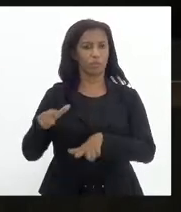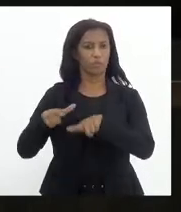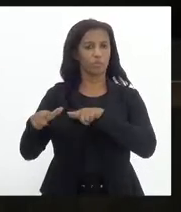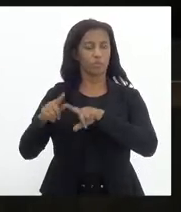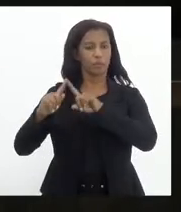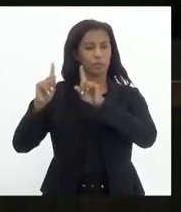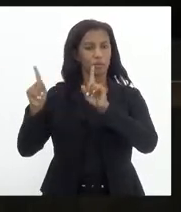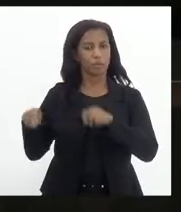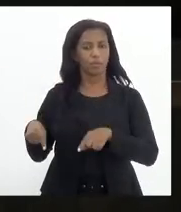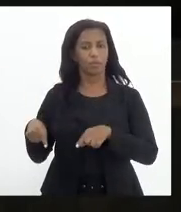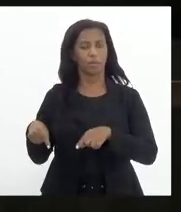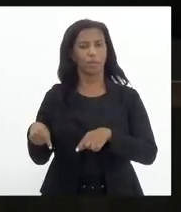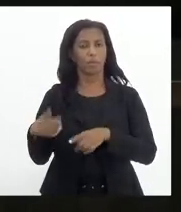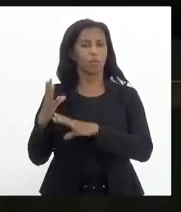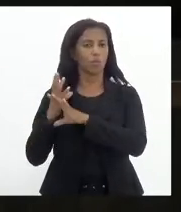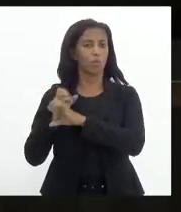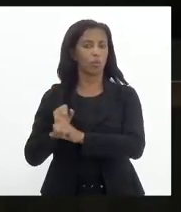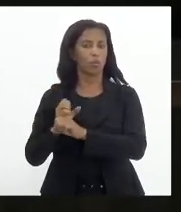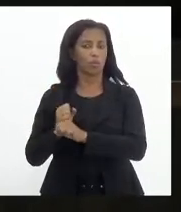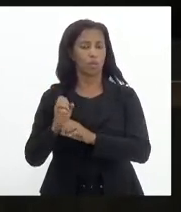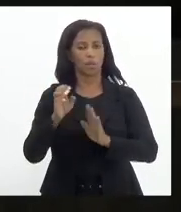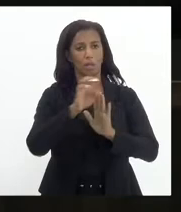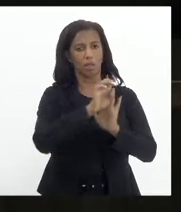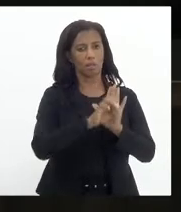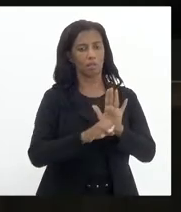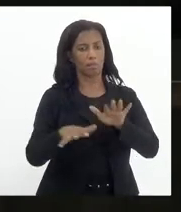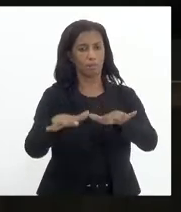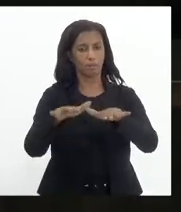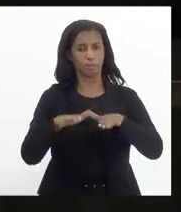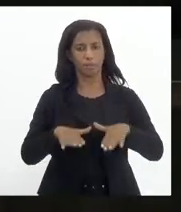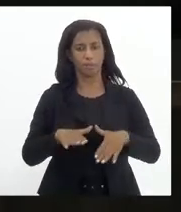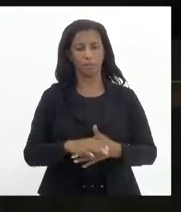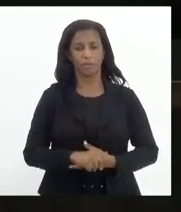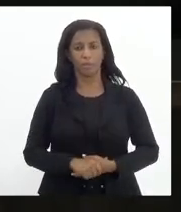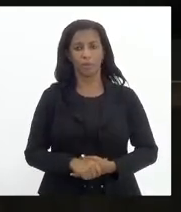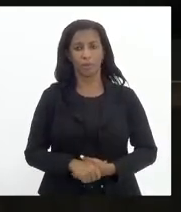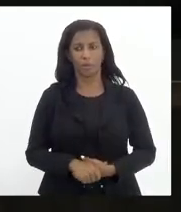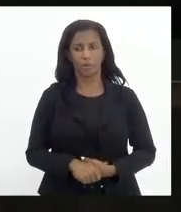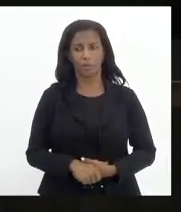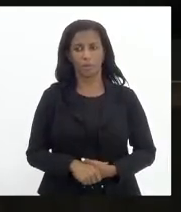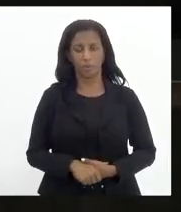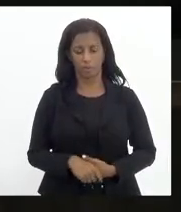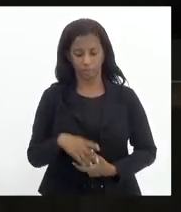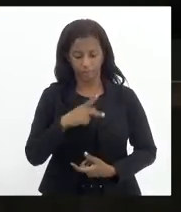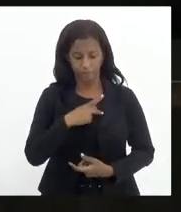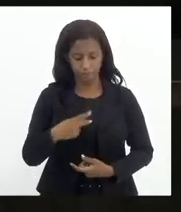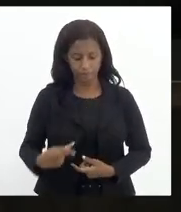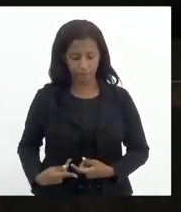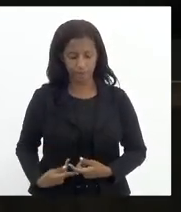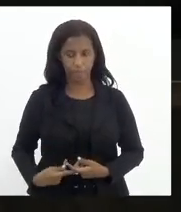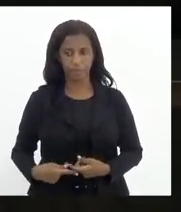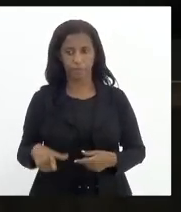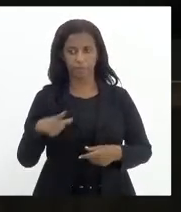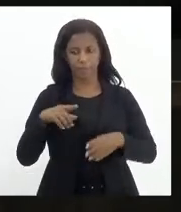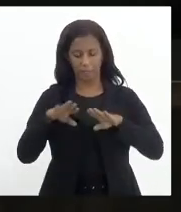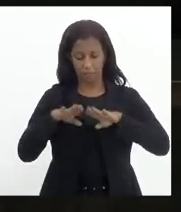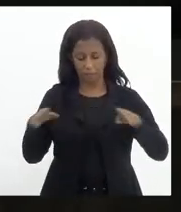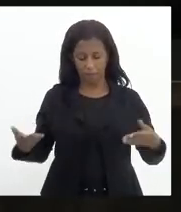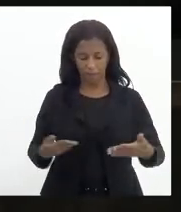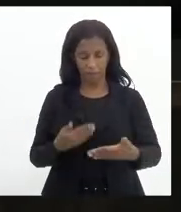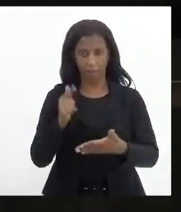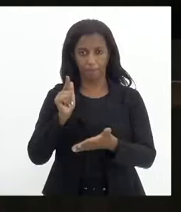públicos e orçamento. As emendas de plenário. Presidência, há sobre a mesa um pedido,